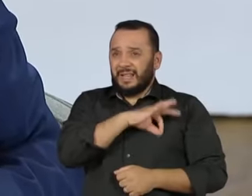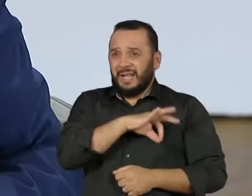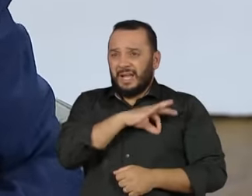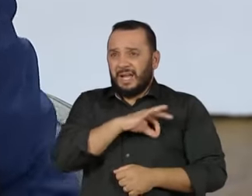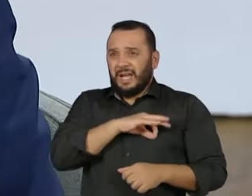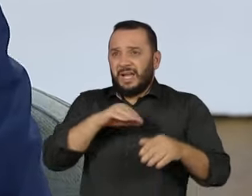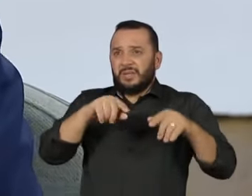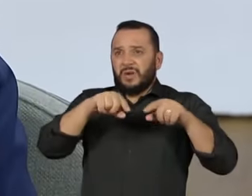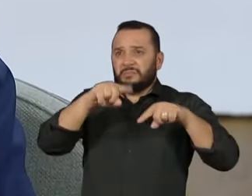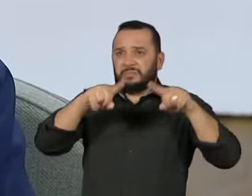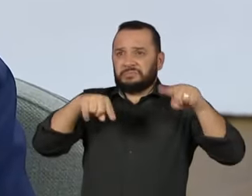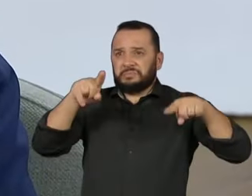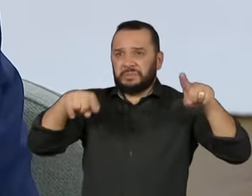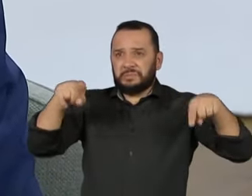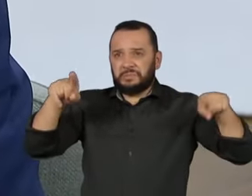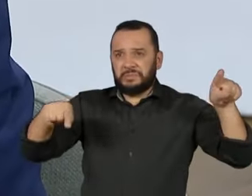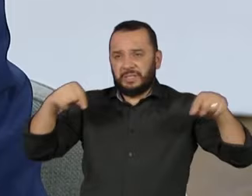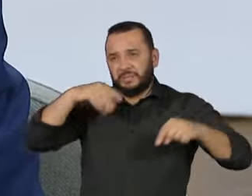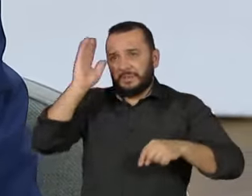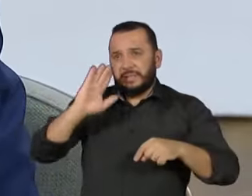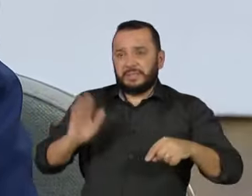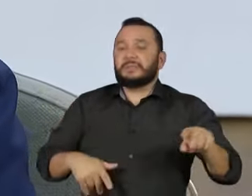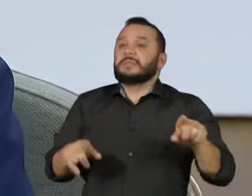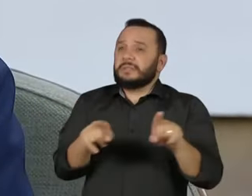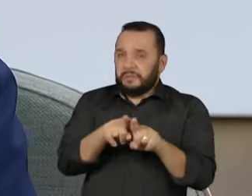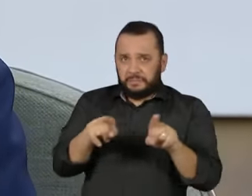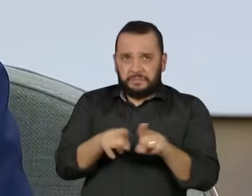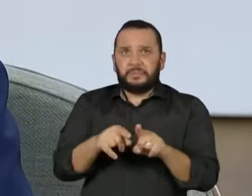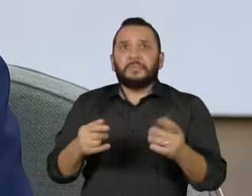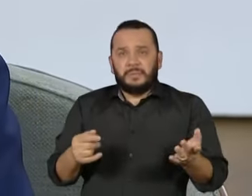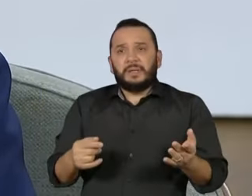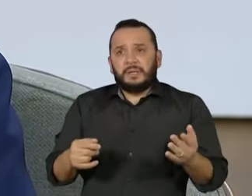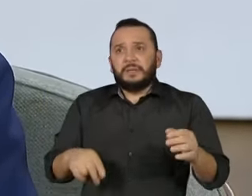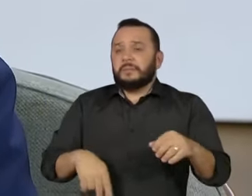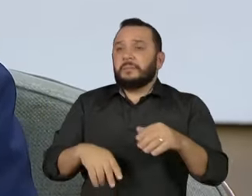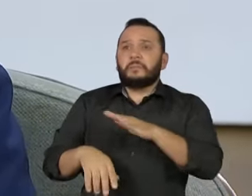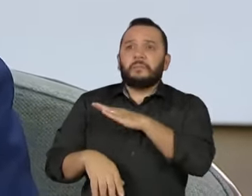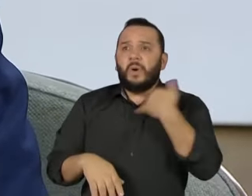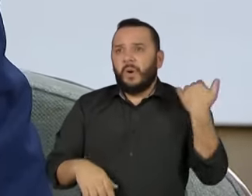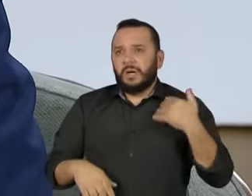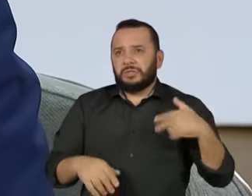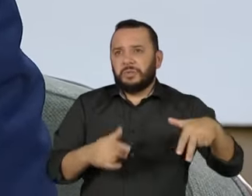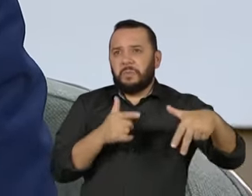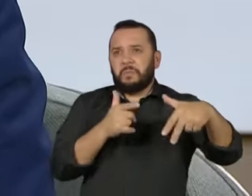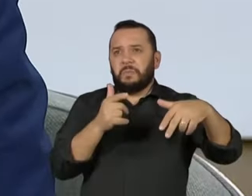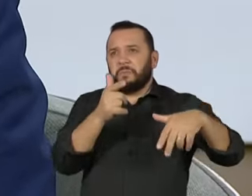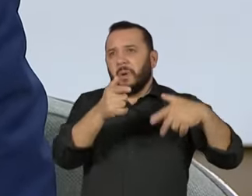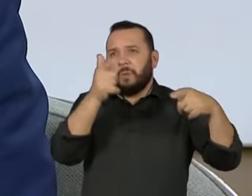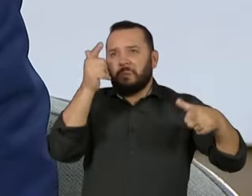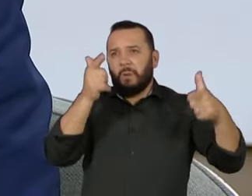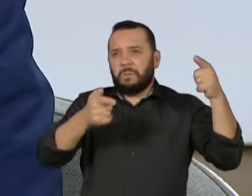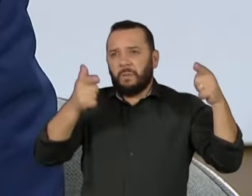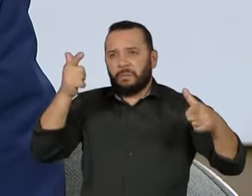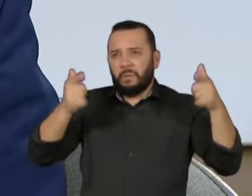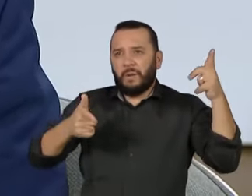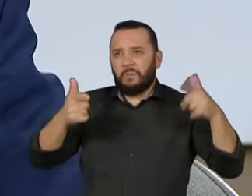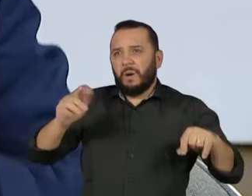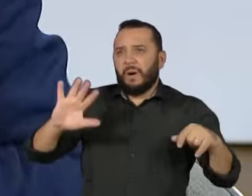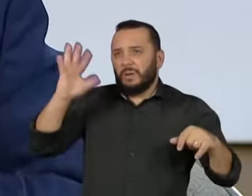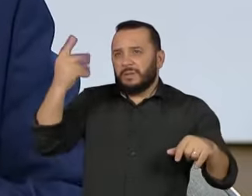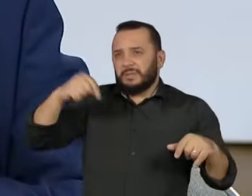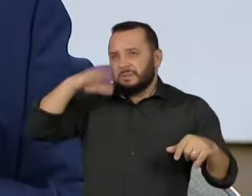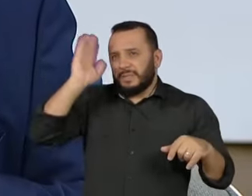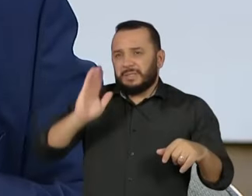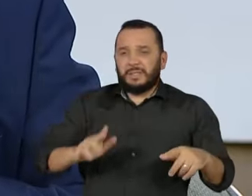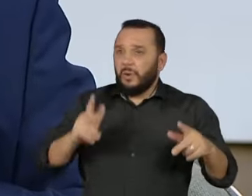também é vergonhosa a situação de homicídios no país, que é coisa de guerra civil, sabe? E